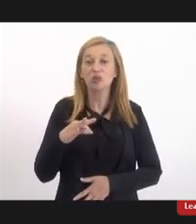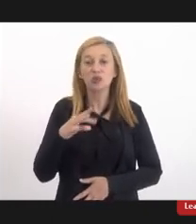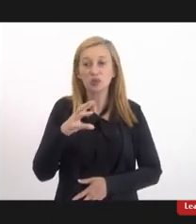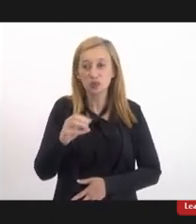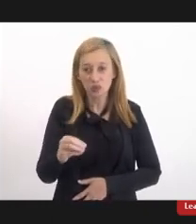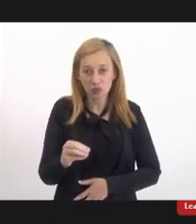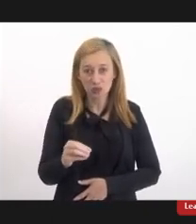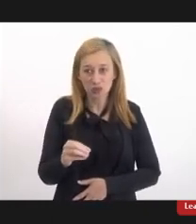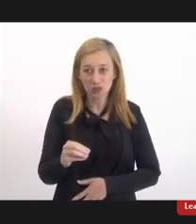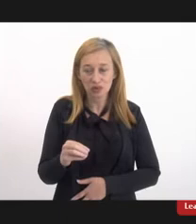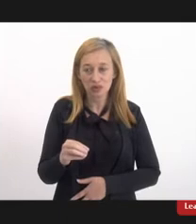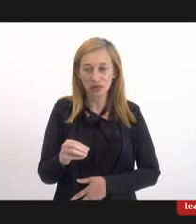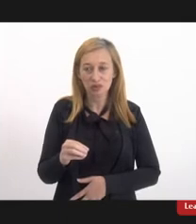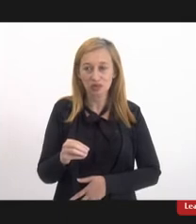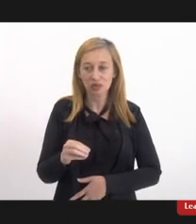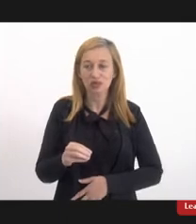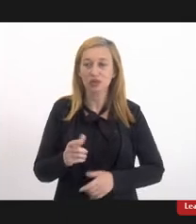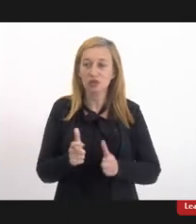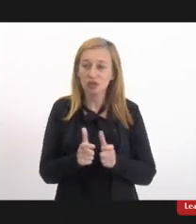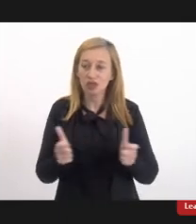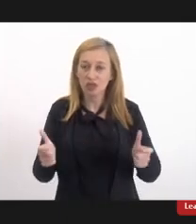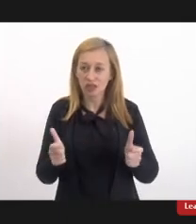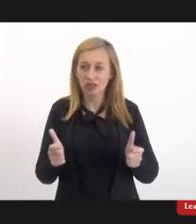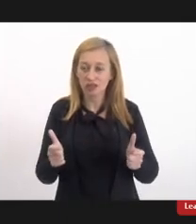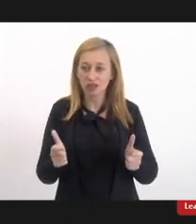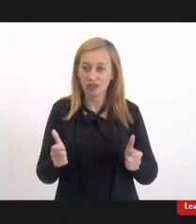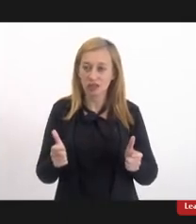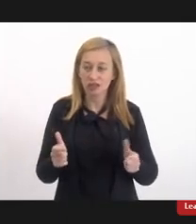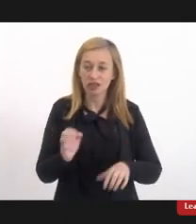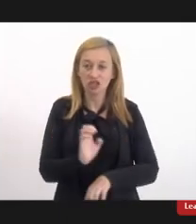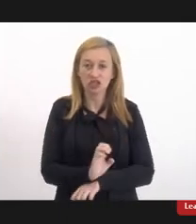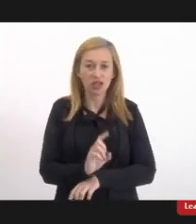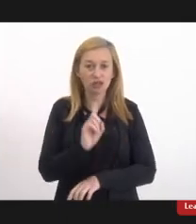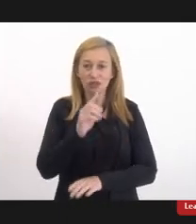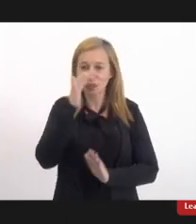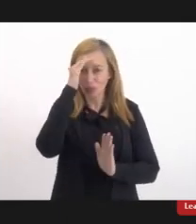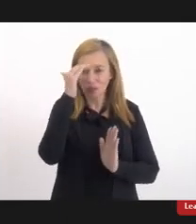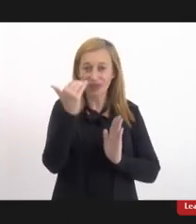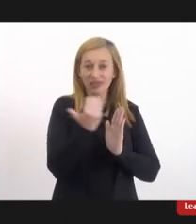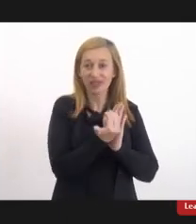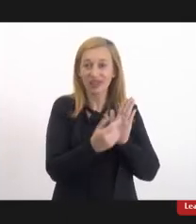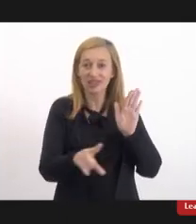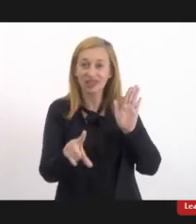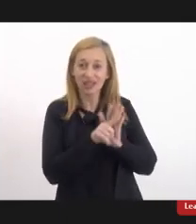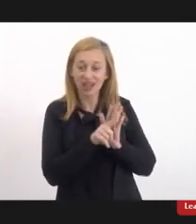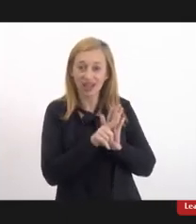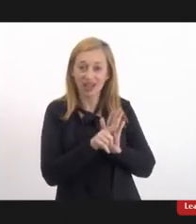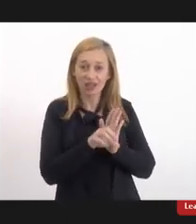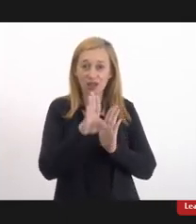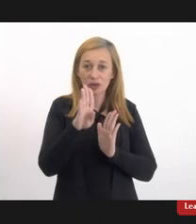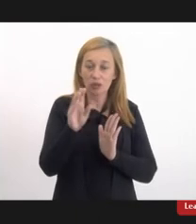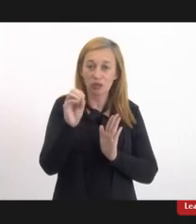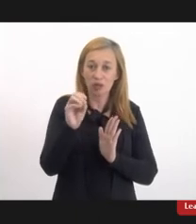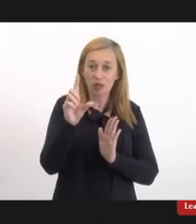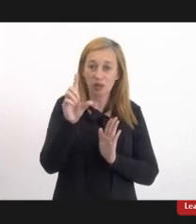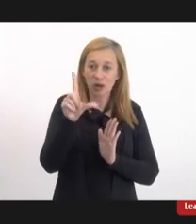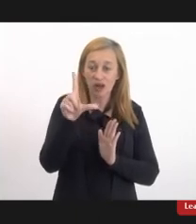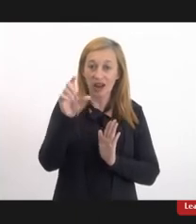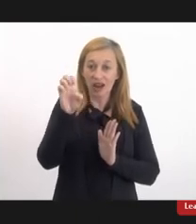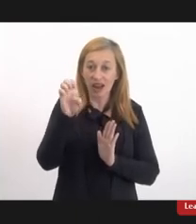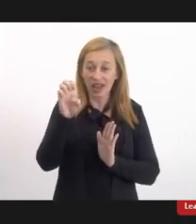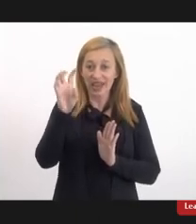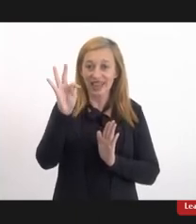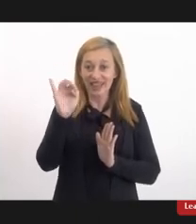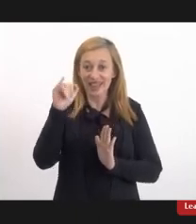E a grande maioria dos estados ainda não cumprem essa lei do boletim de ocorrência. Então, eu acho